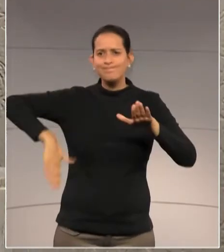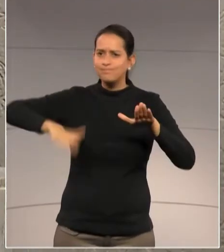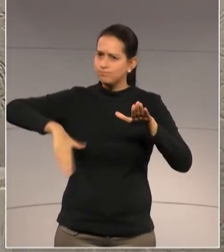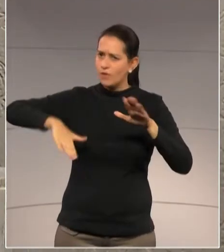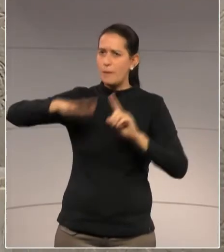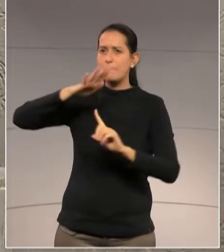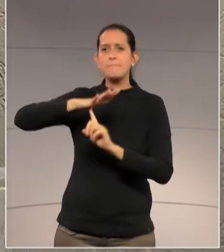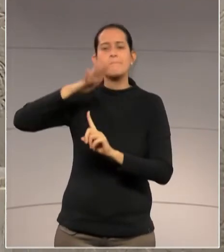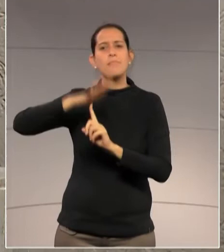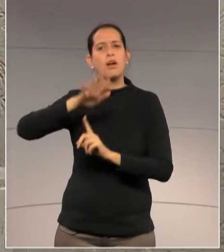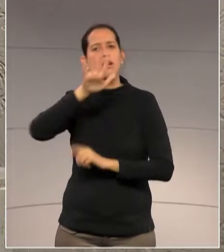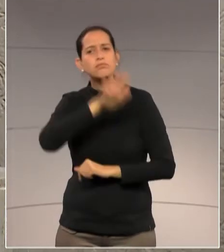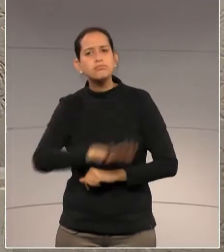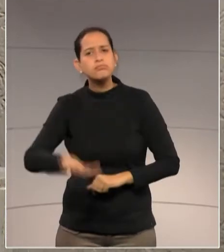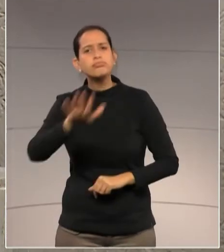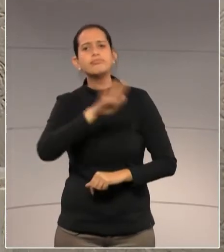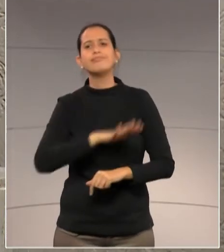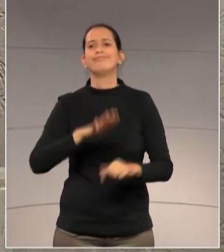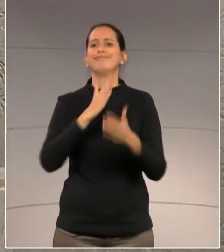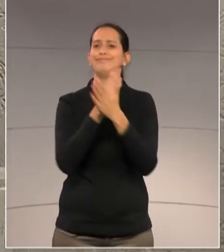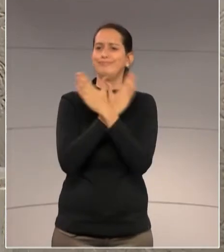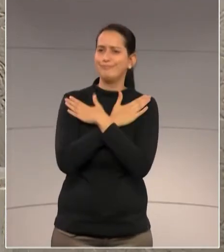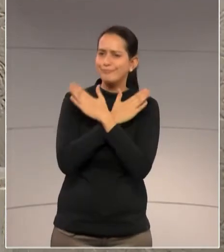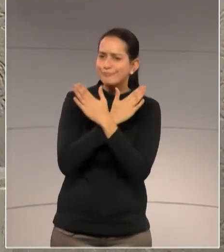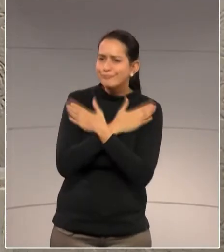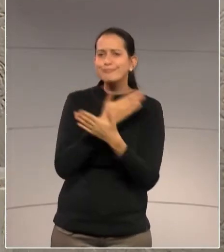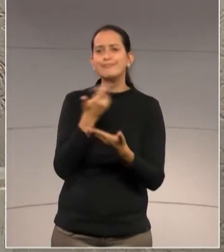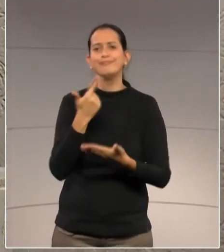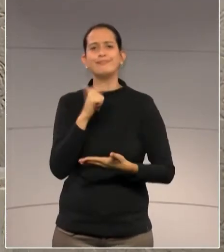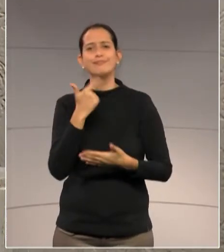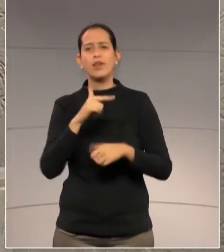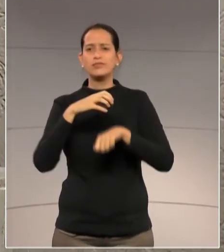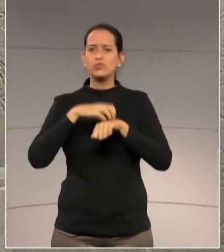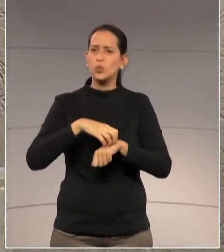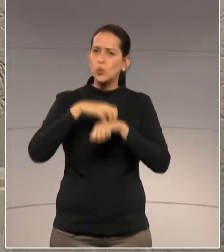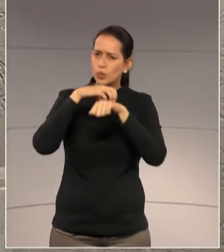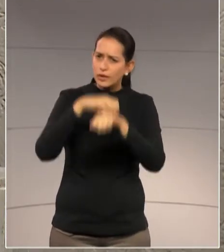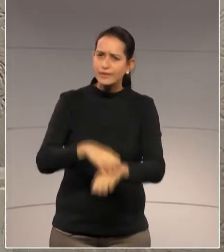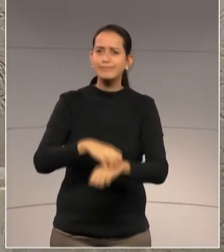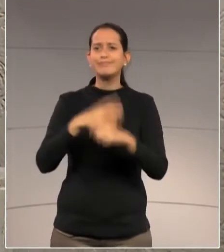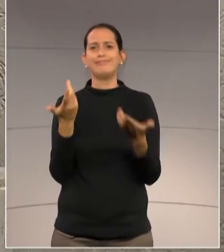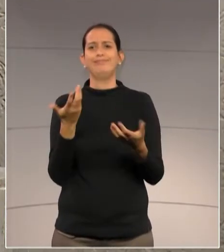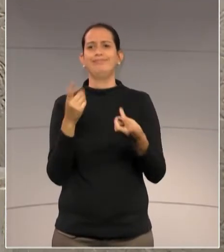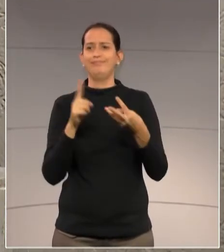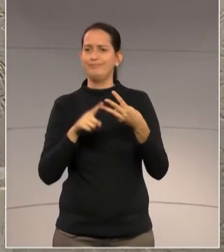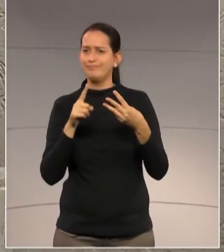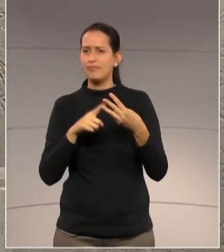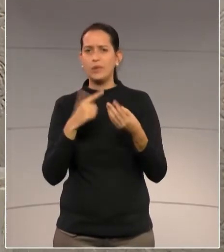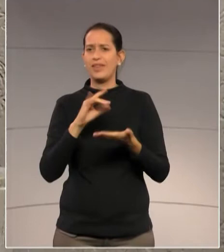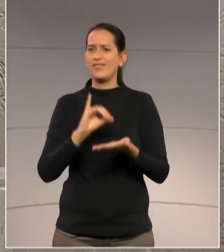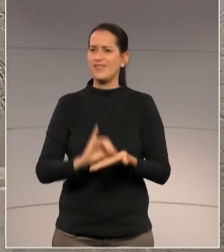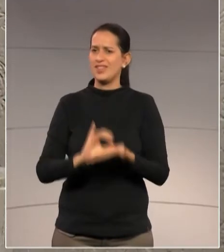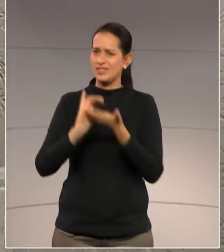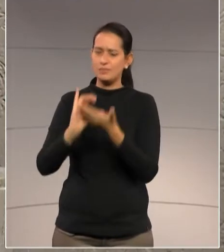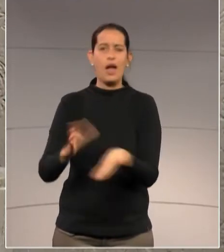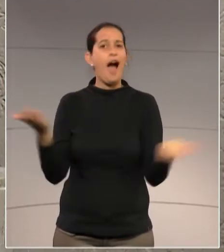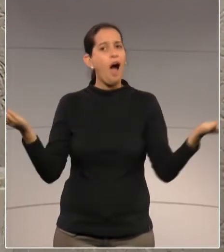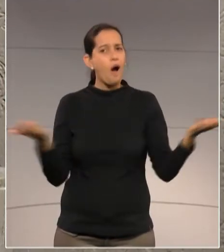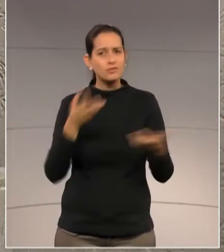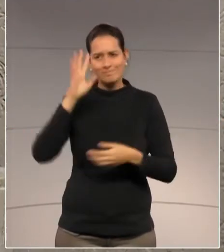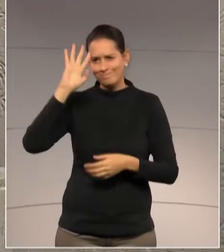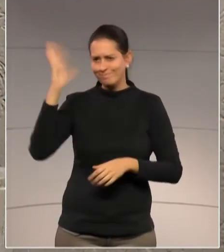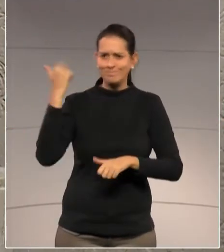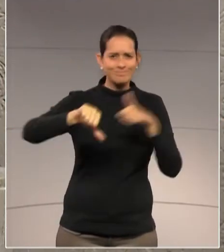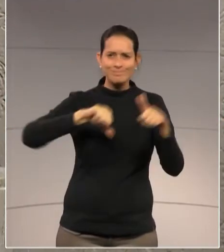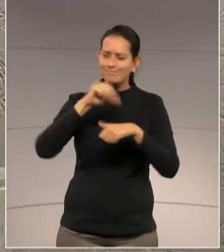emprego, de falta de banco de turismos e de investimentos. vou citar as obras prioritárias desses